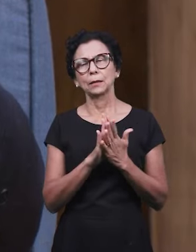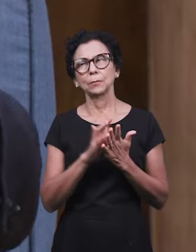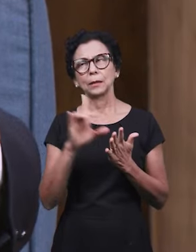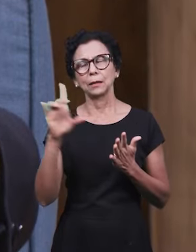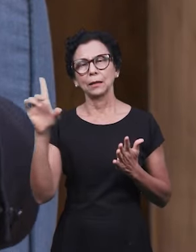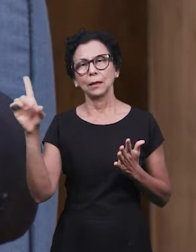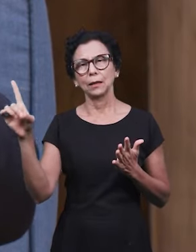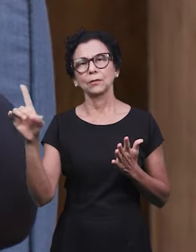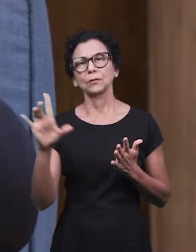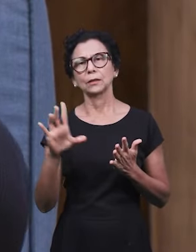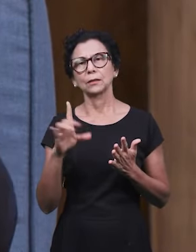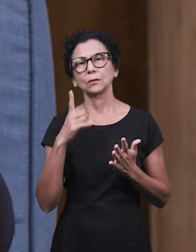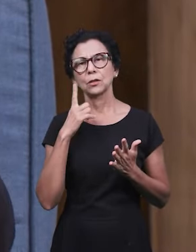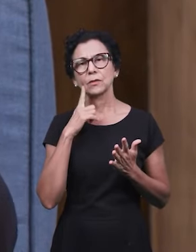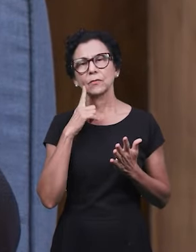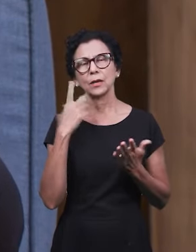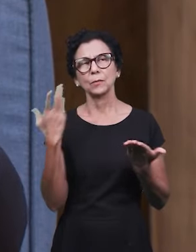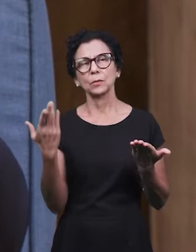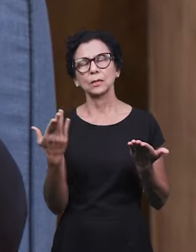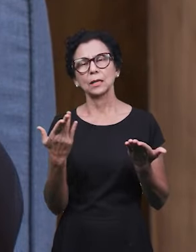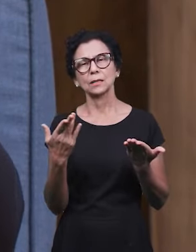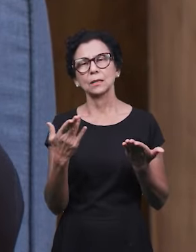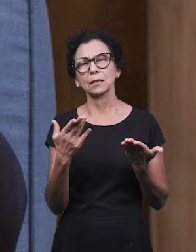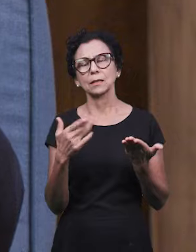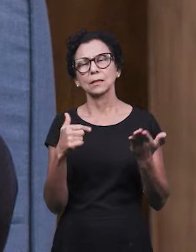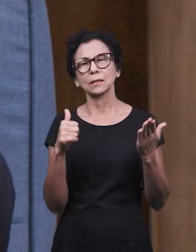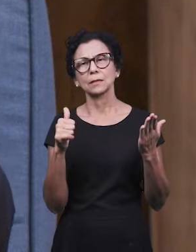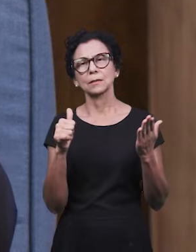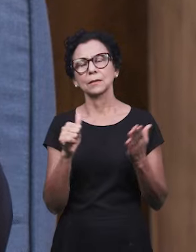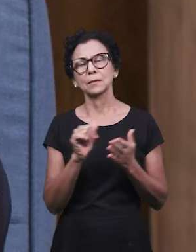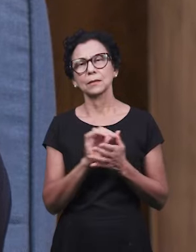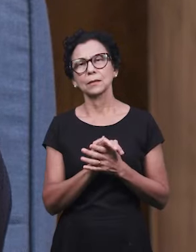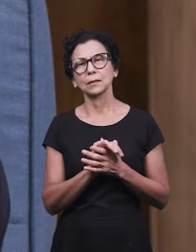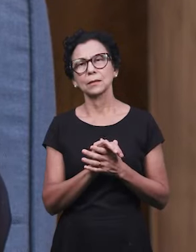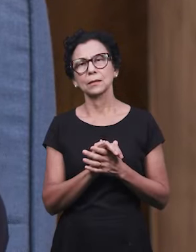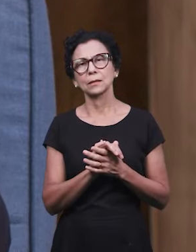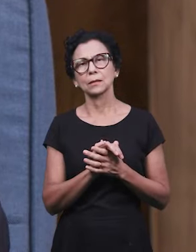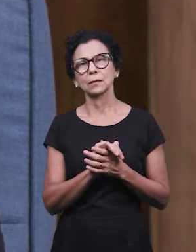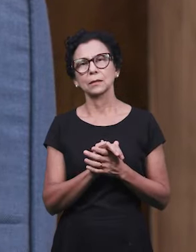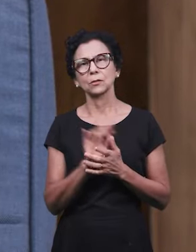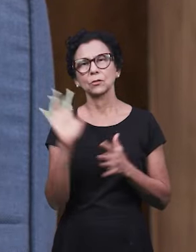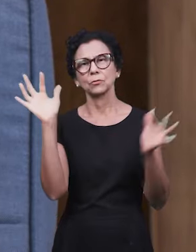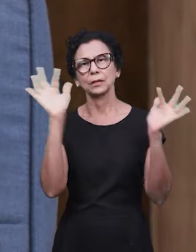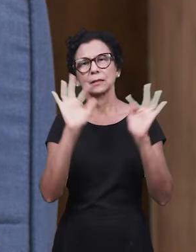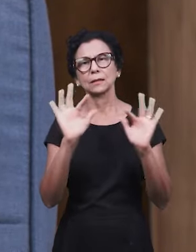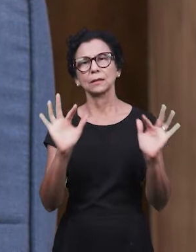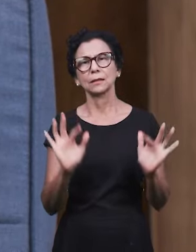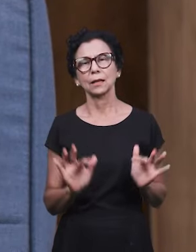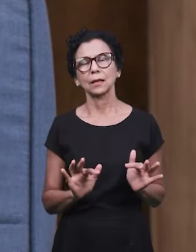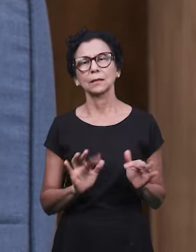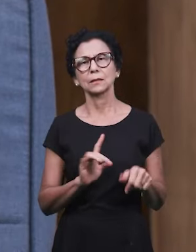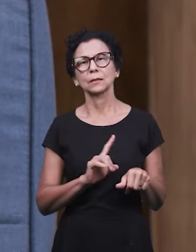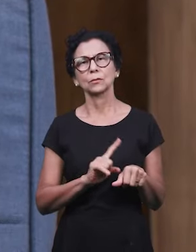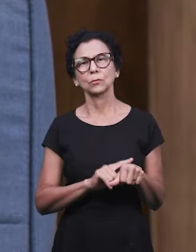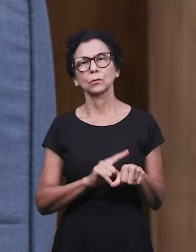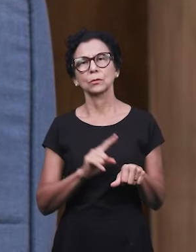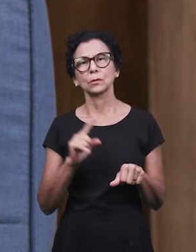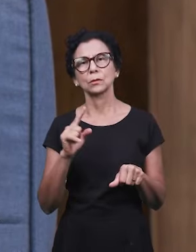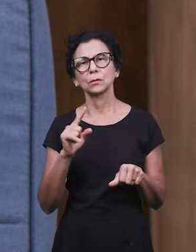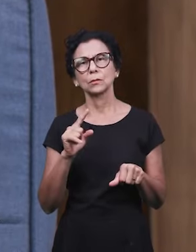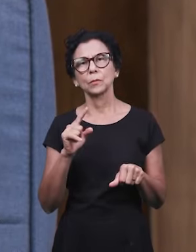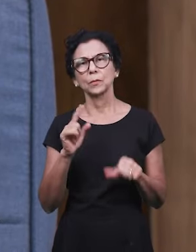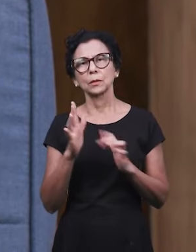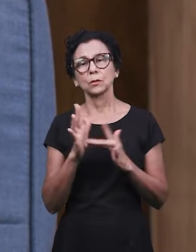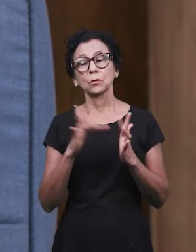não só no livro de Apocalipse, mas em todo momento, toda palavra, nas mensagens que o Senhor Jesus pregou ao longo do seu